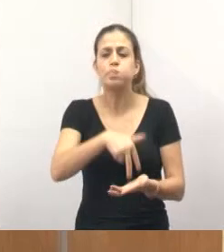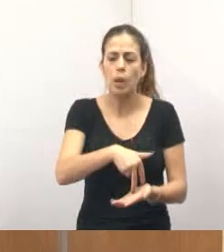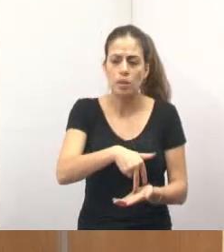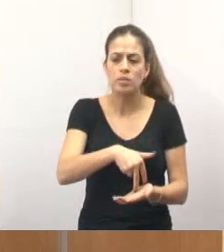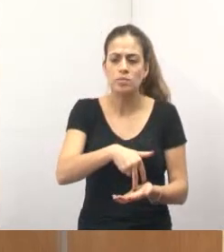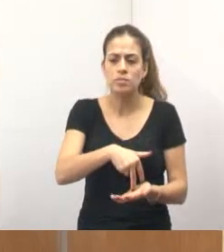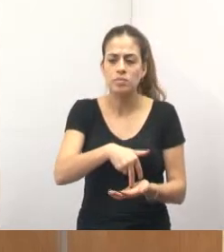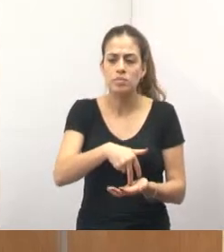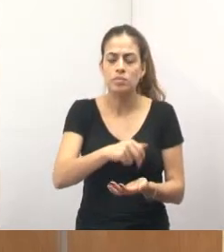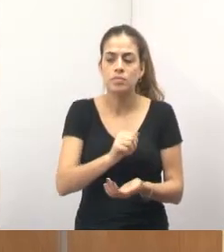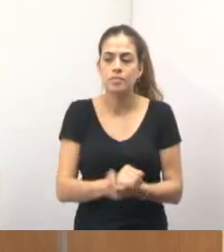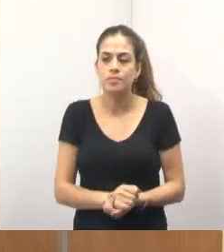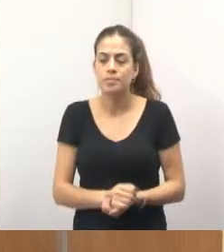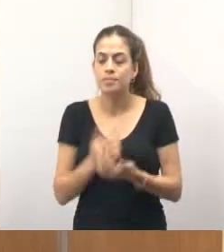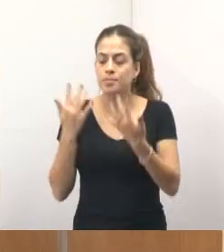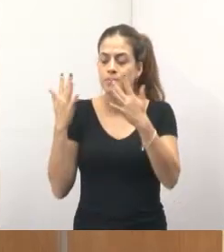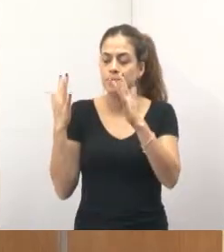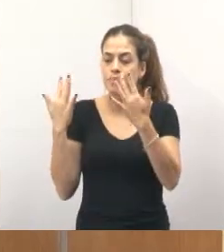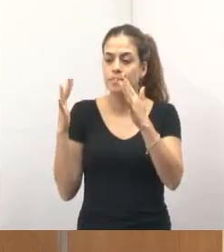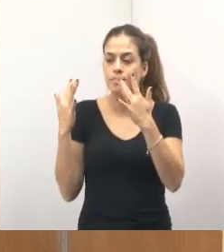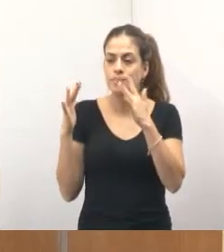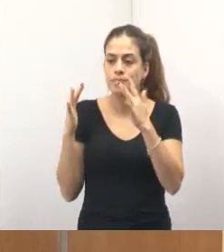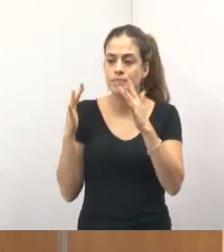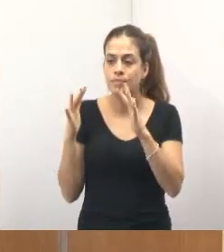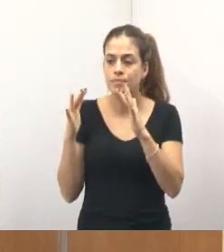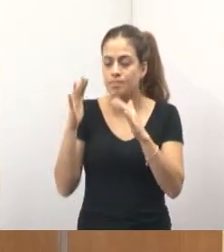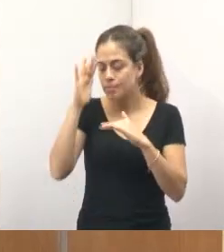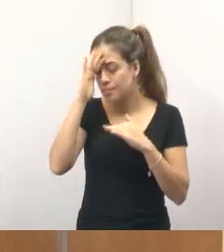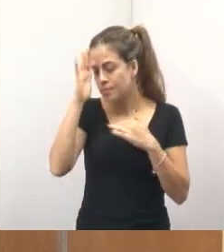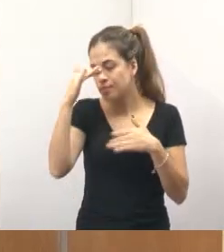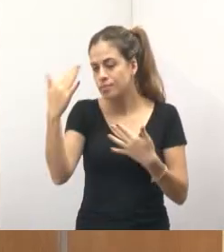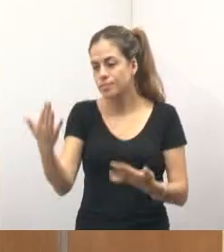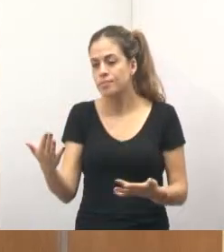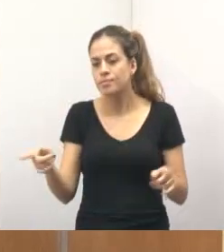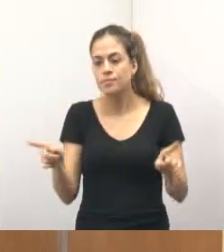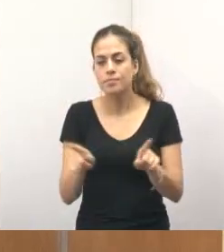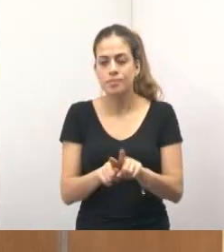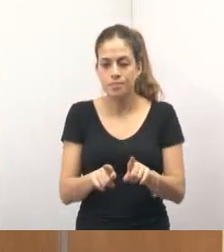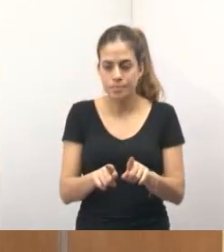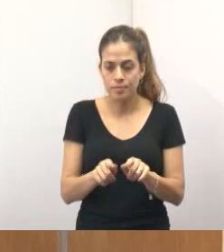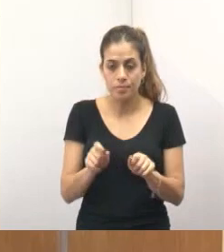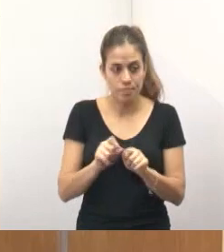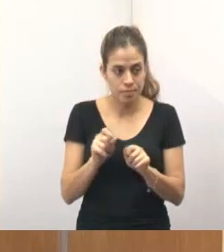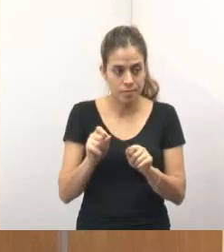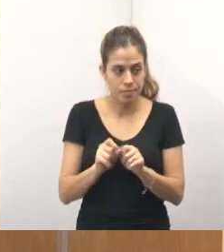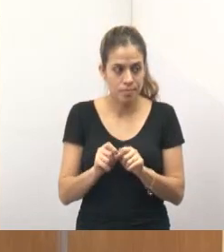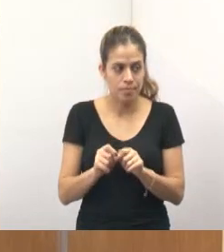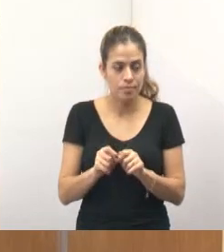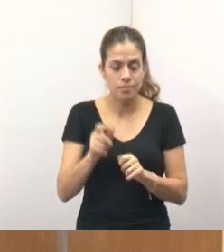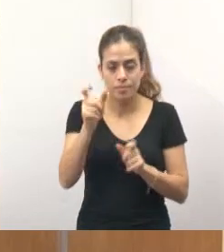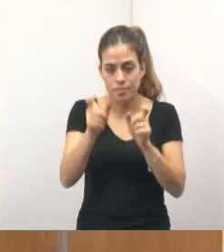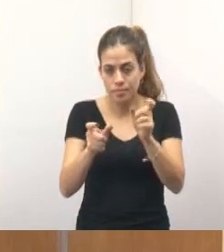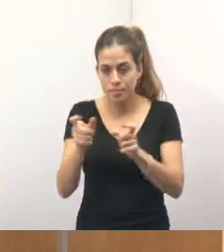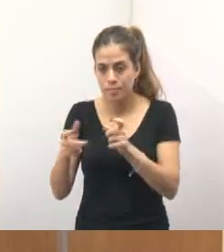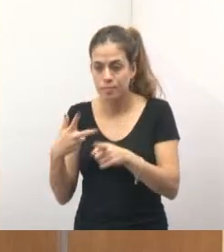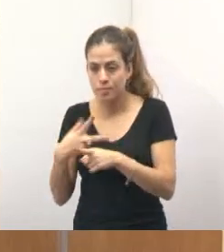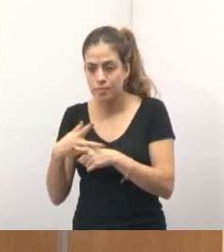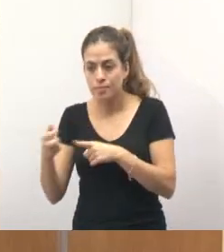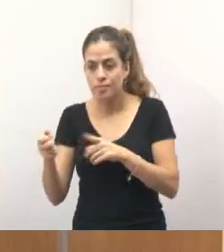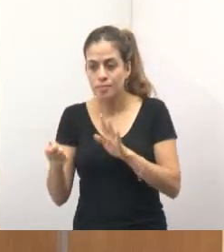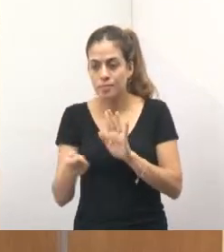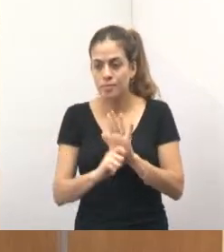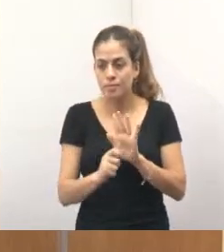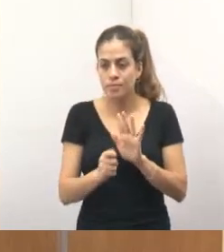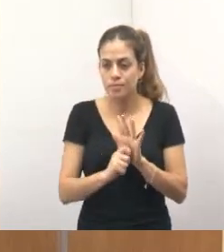parabéns a essa homenagem feita a essas pessoas que venceram a droga. Então, queria dar